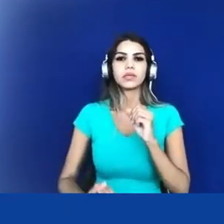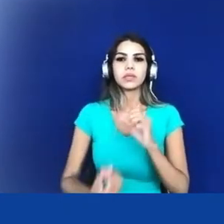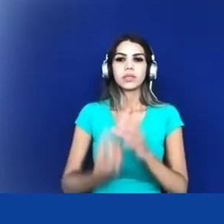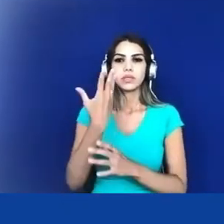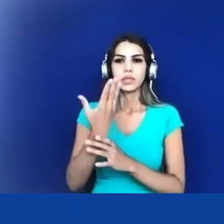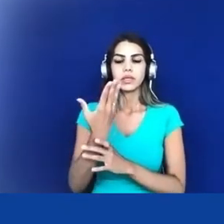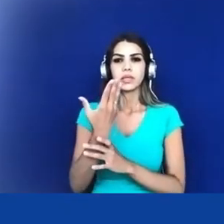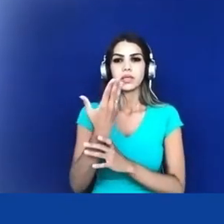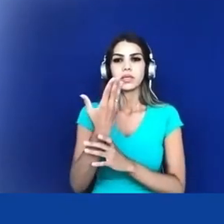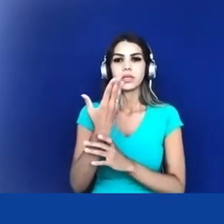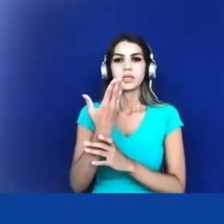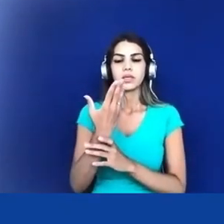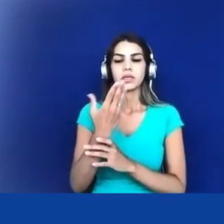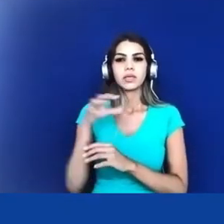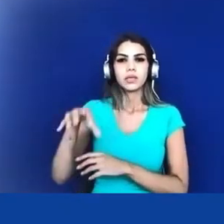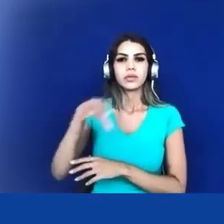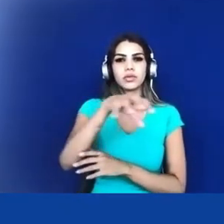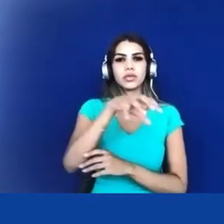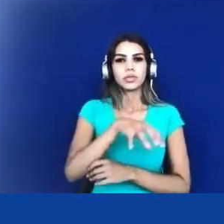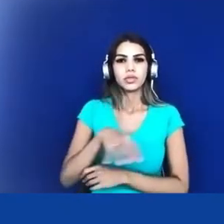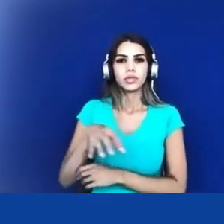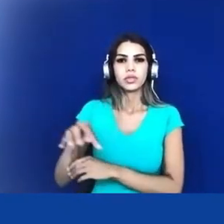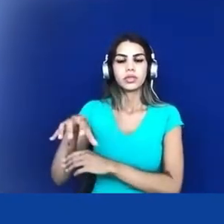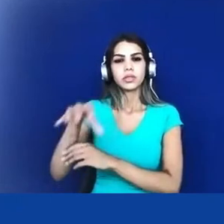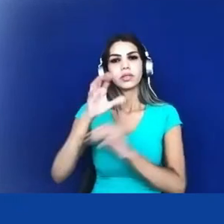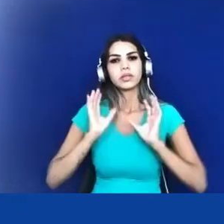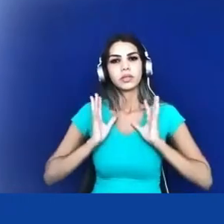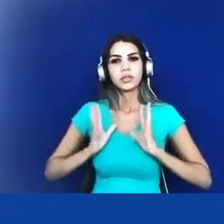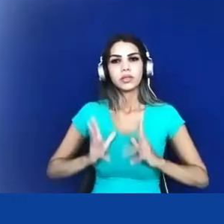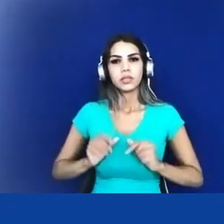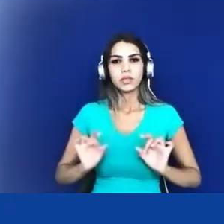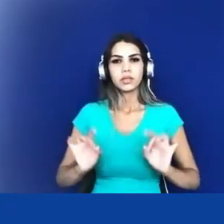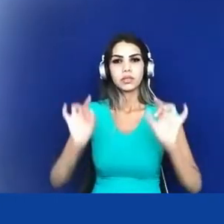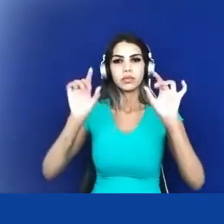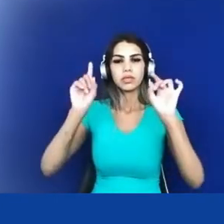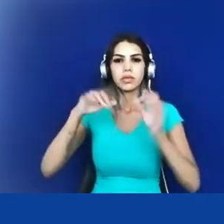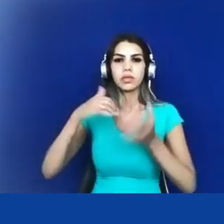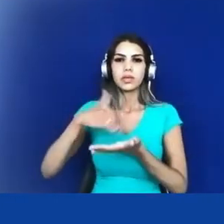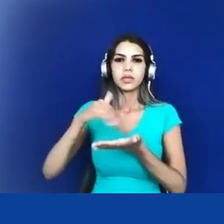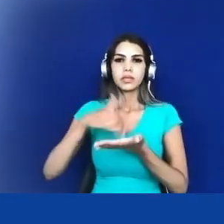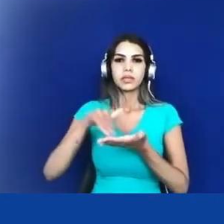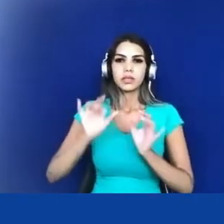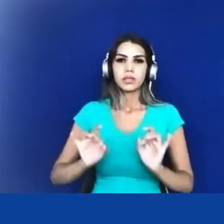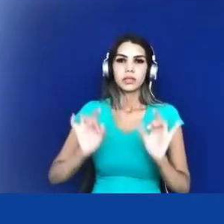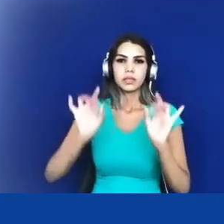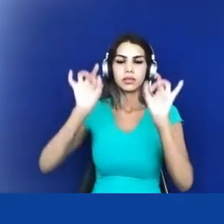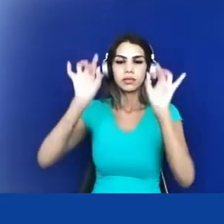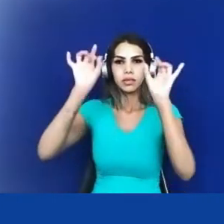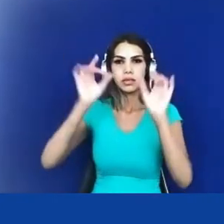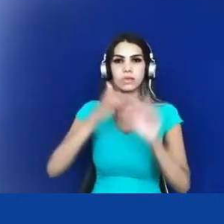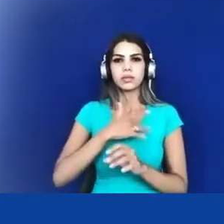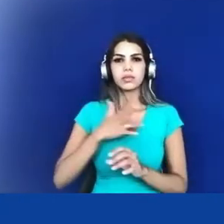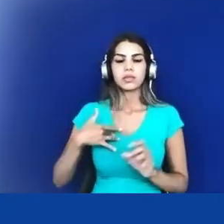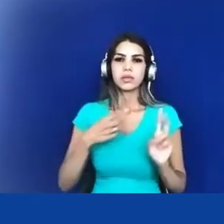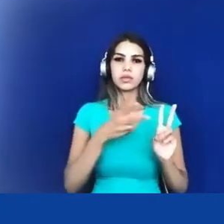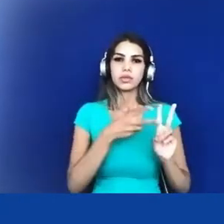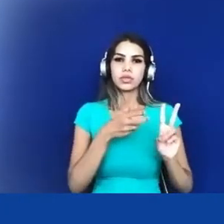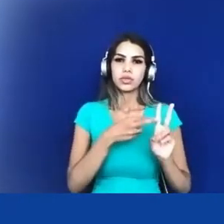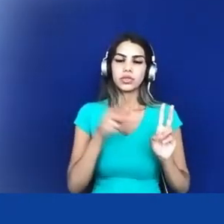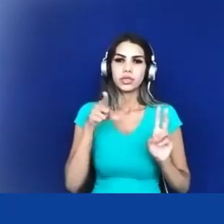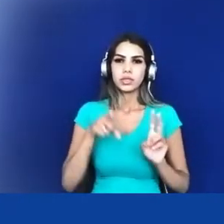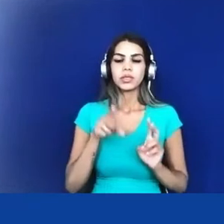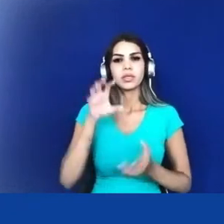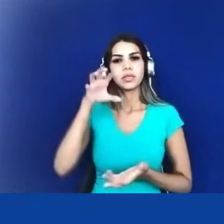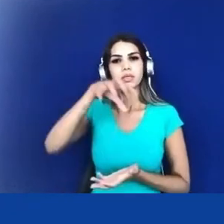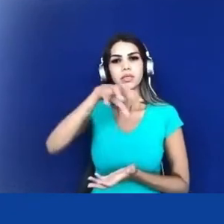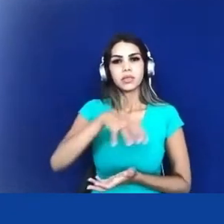distritos sanitários especiais né que é a Secretaria Especial de Saúde Indígena né que é formada por esses distritos